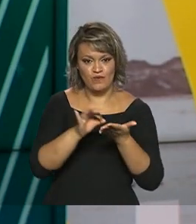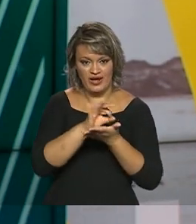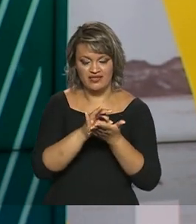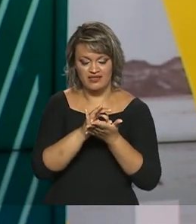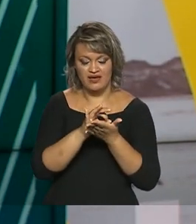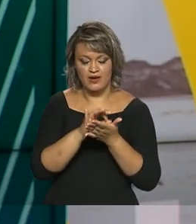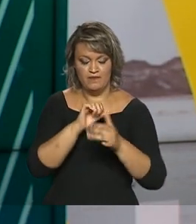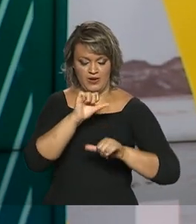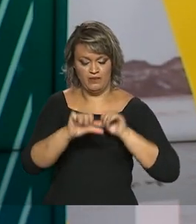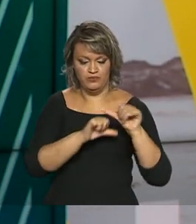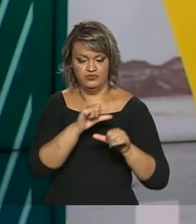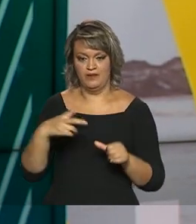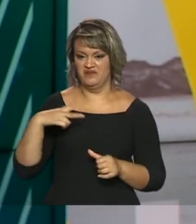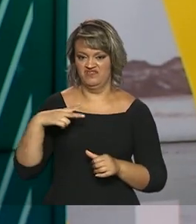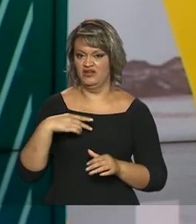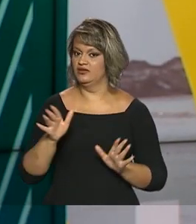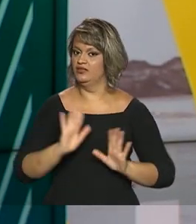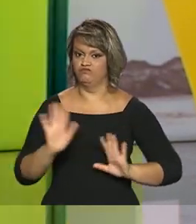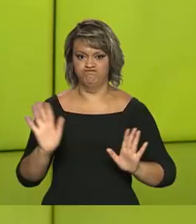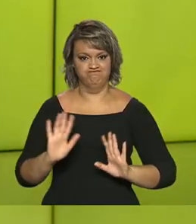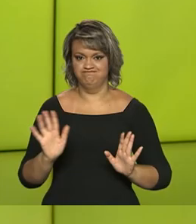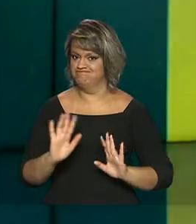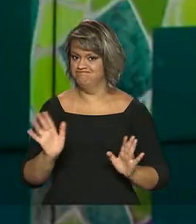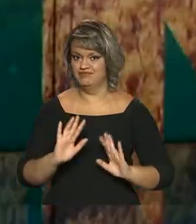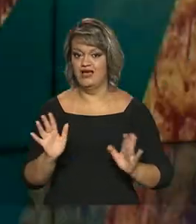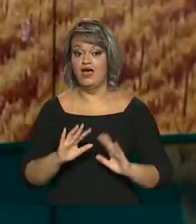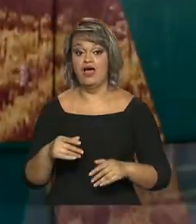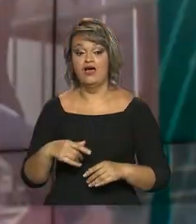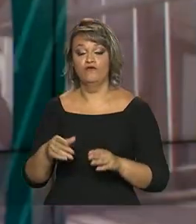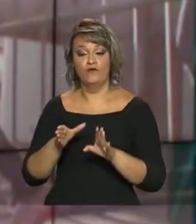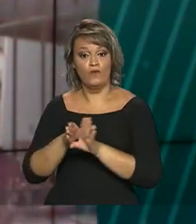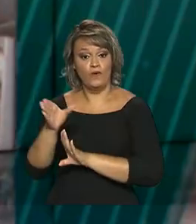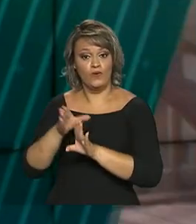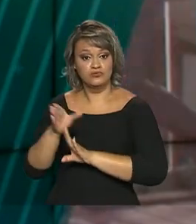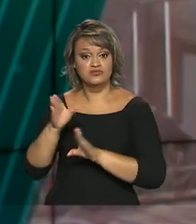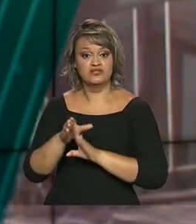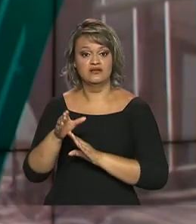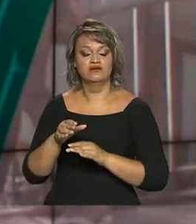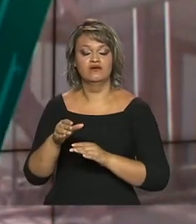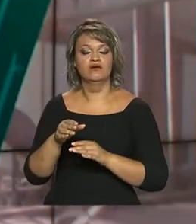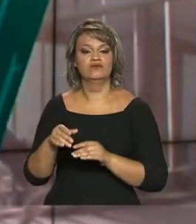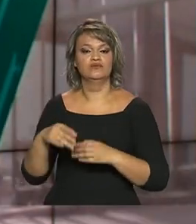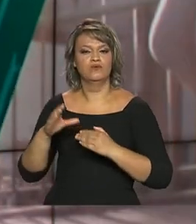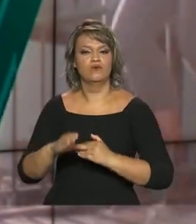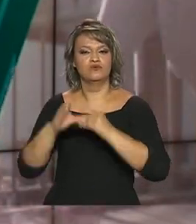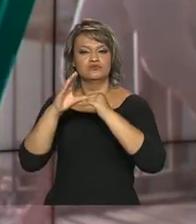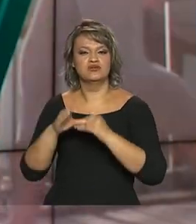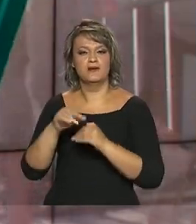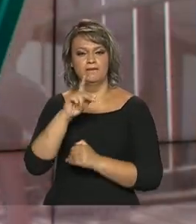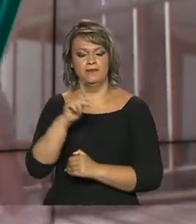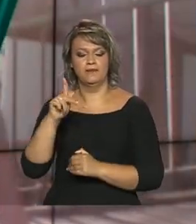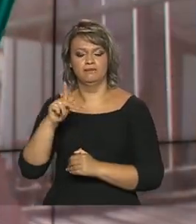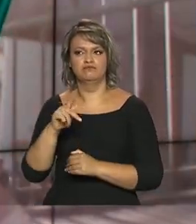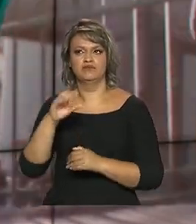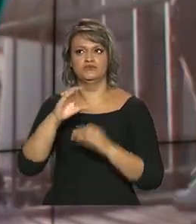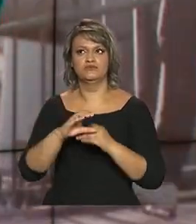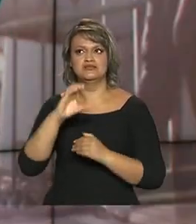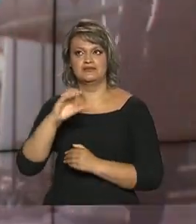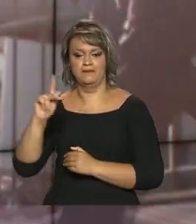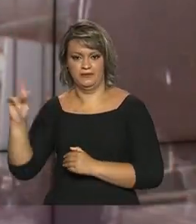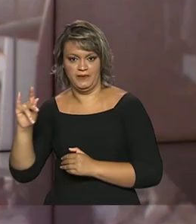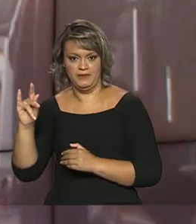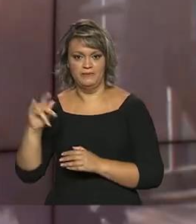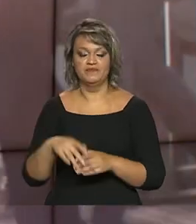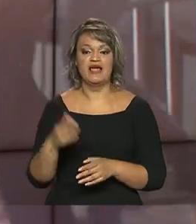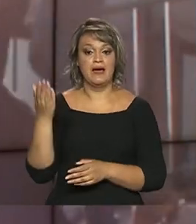de Desestatização. Foi uma recomendação do Conselho do Programa de Parcerias de Investimentos. De acordo com o governo, a medida provisória